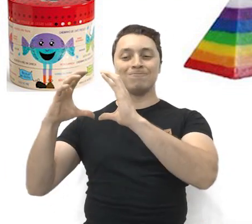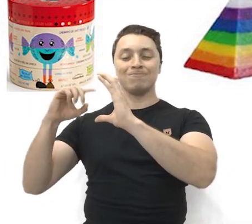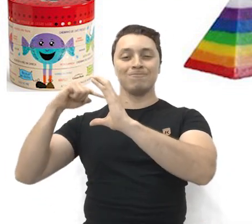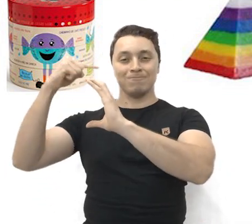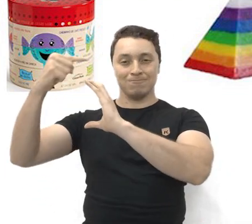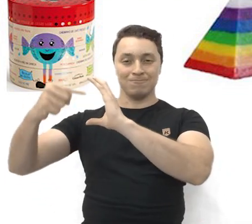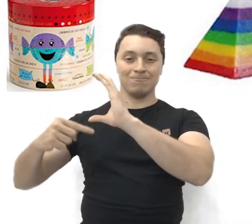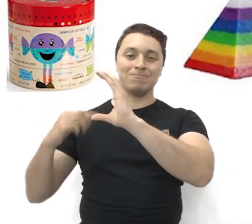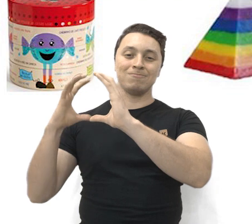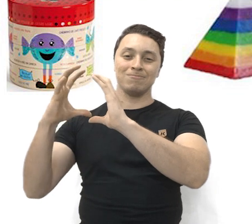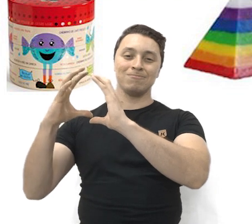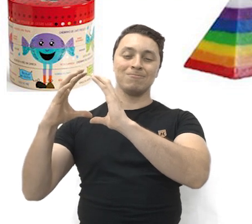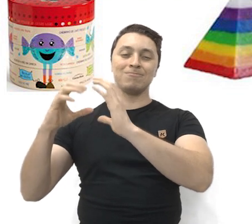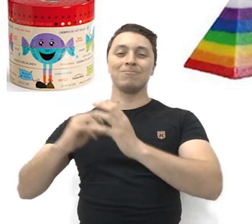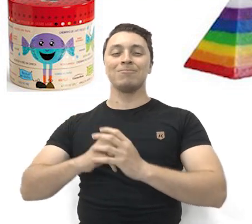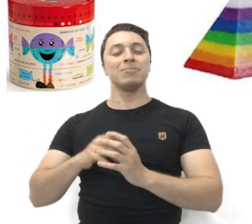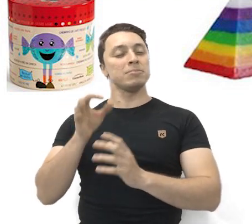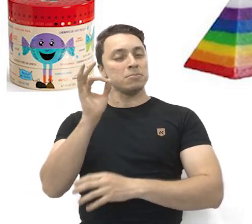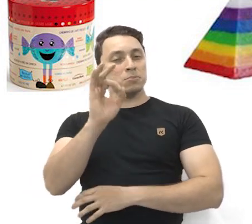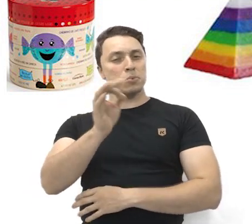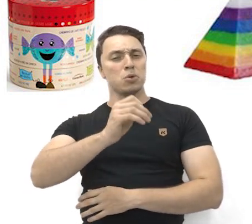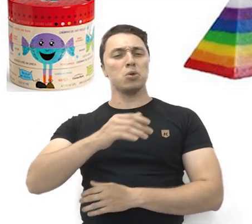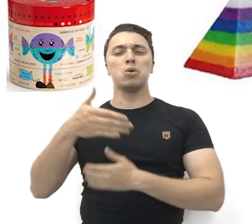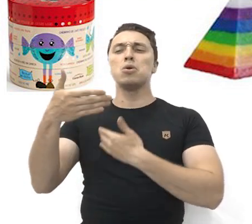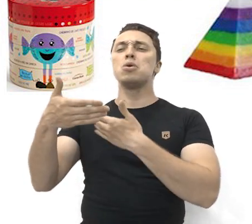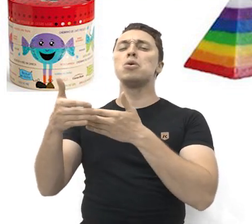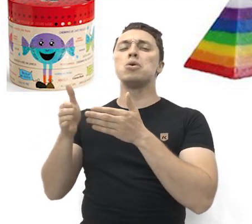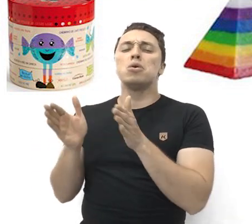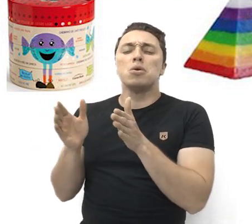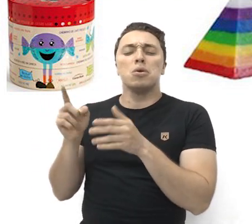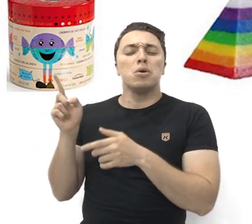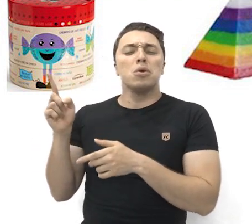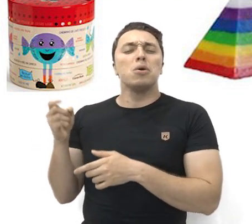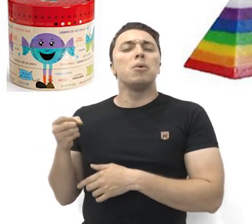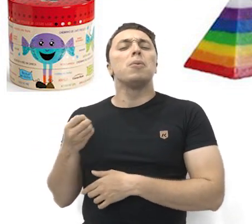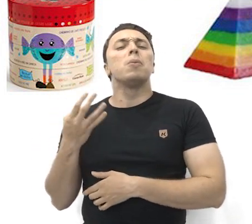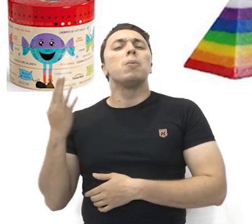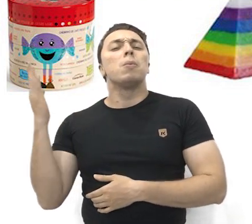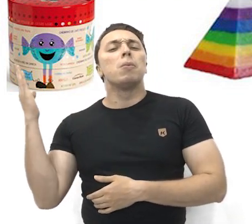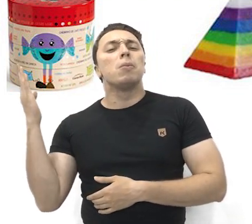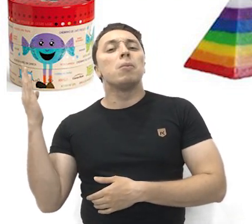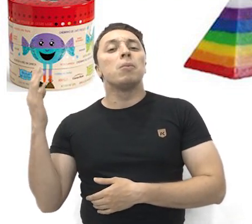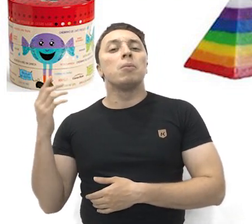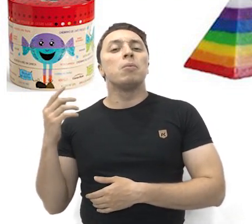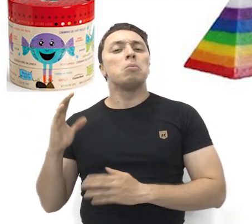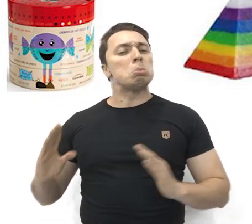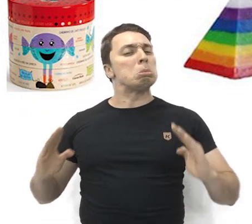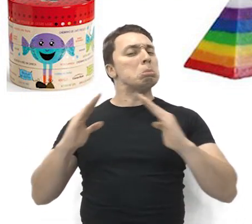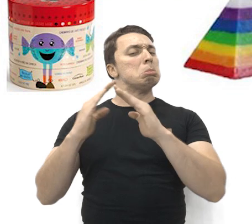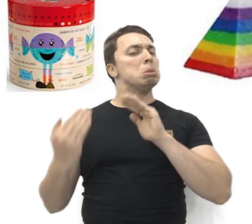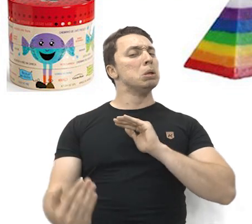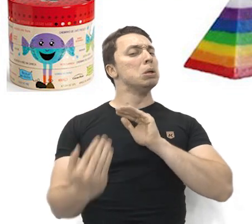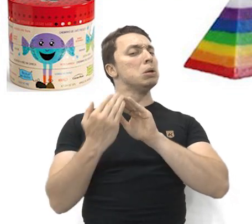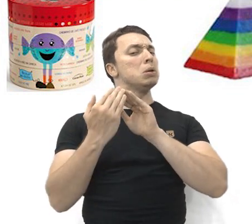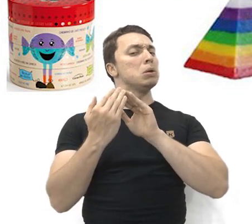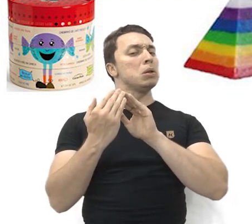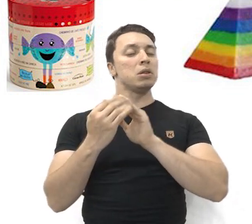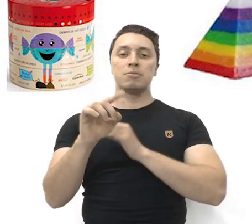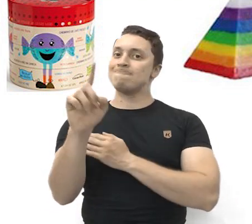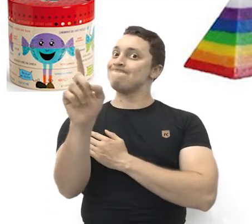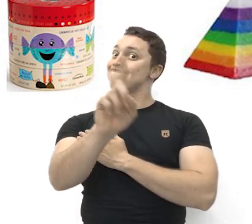exatamente. E do tijolo, qual seria? Pirâmide? Não.